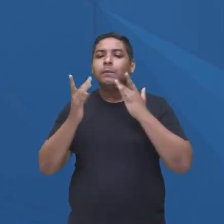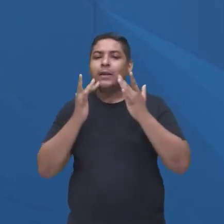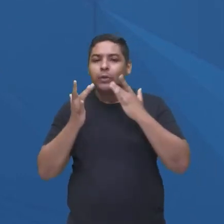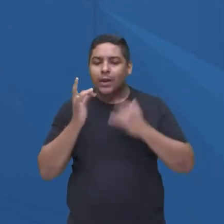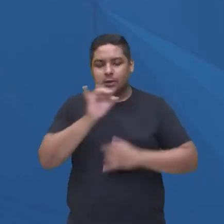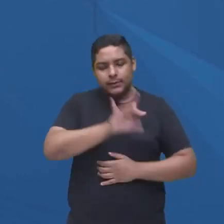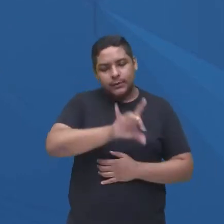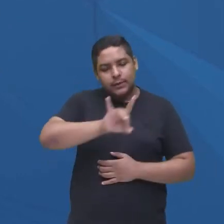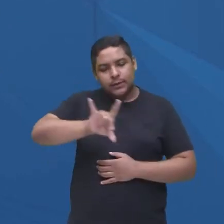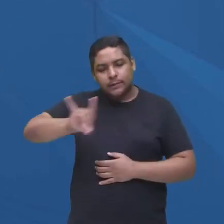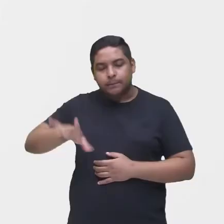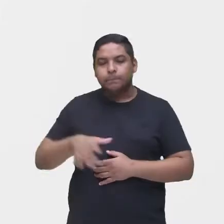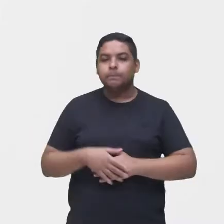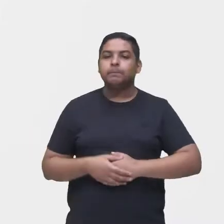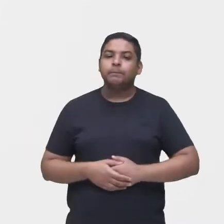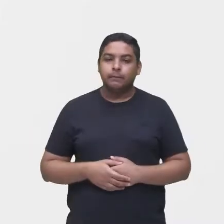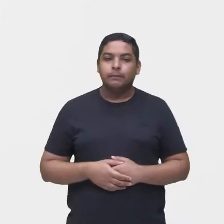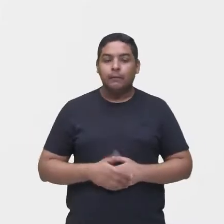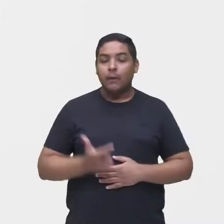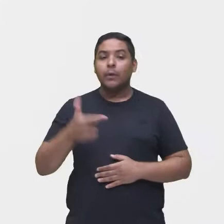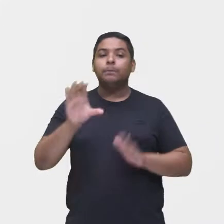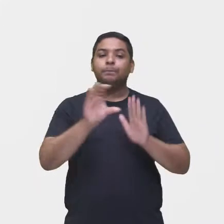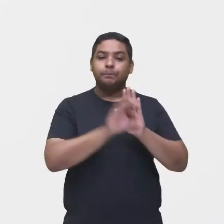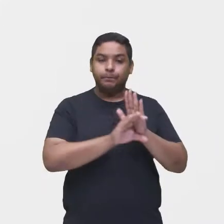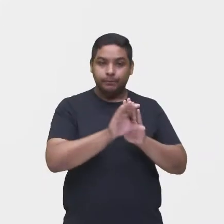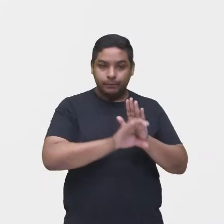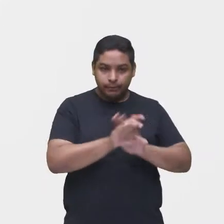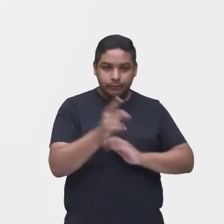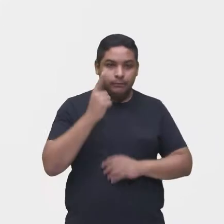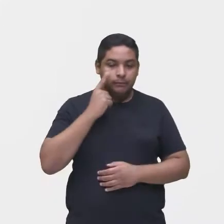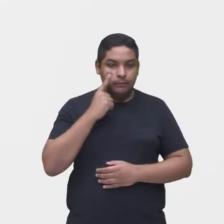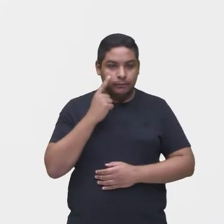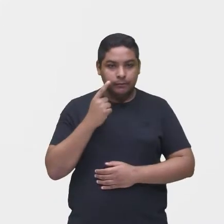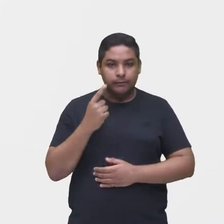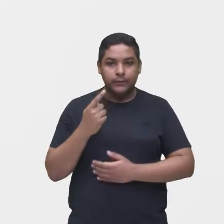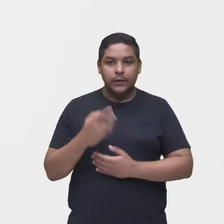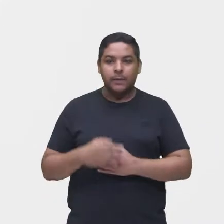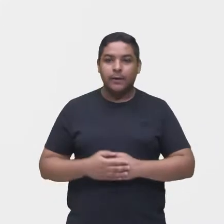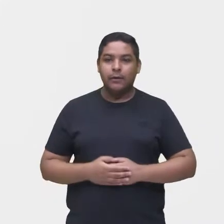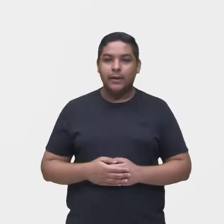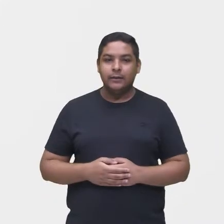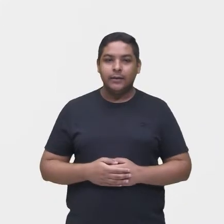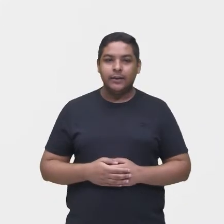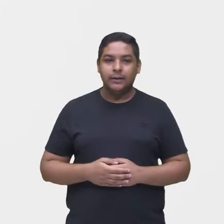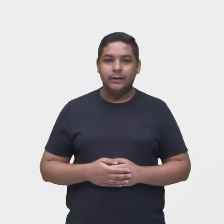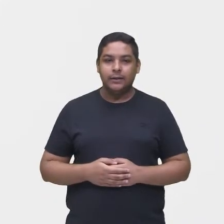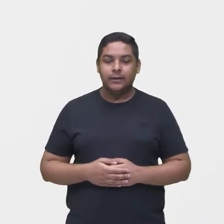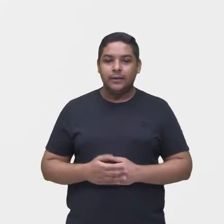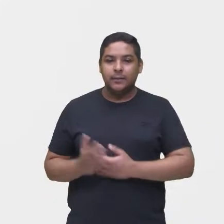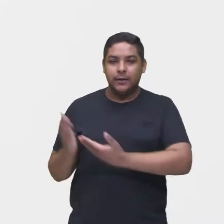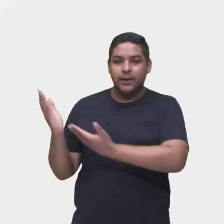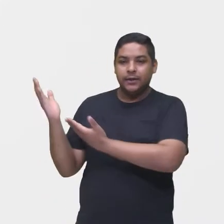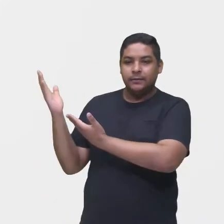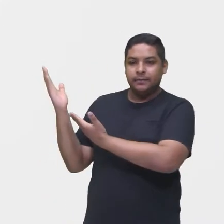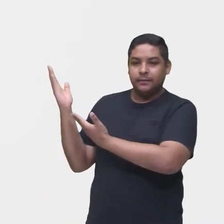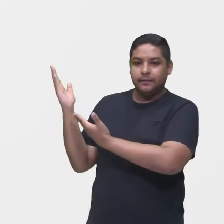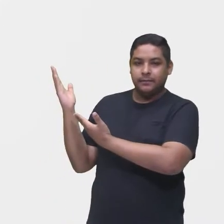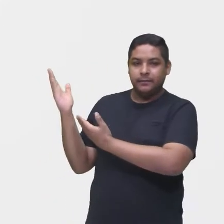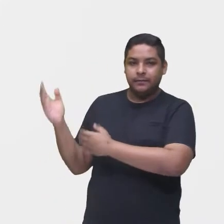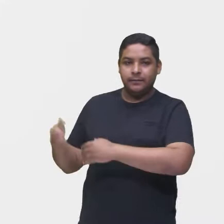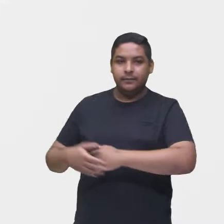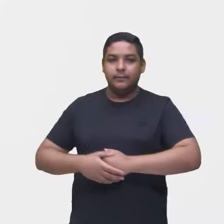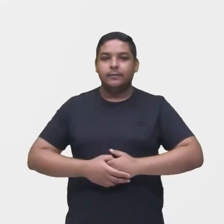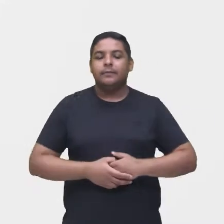Eu trago outro conceito pra você também. uma olhadinha aí na tela. Série de televisão, olha só, série